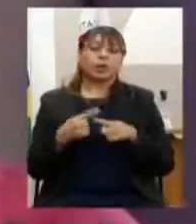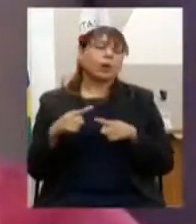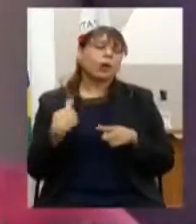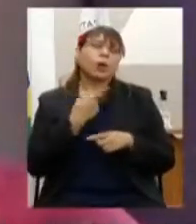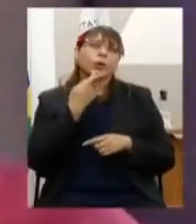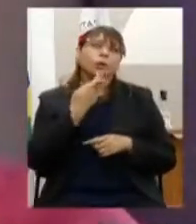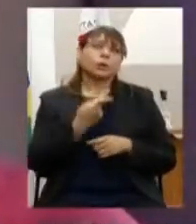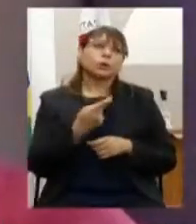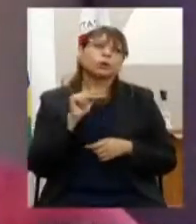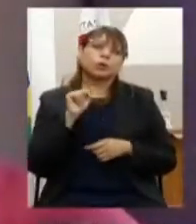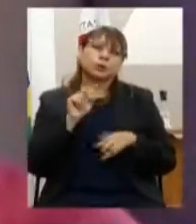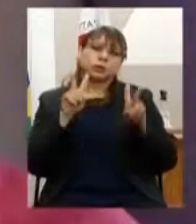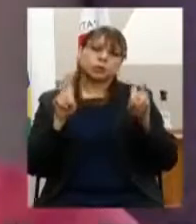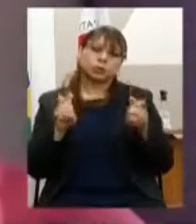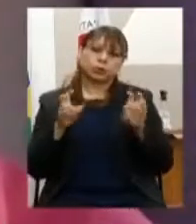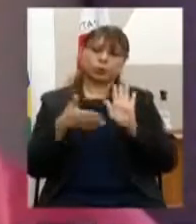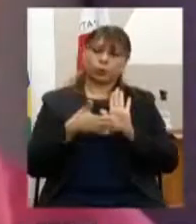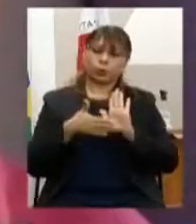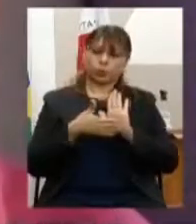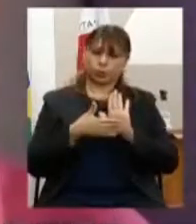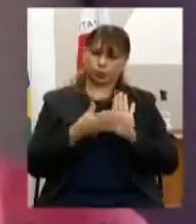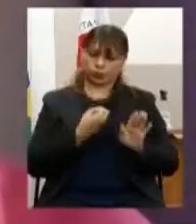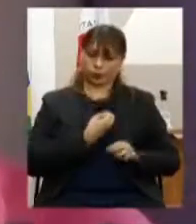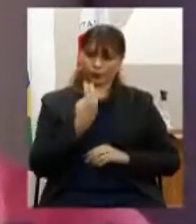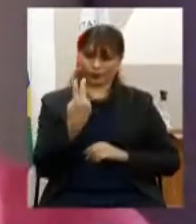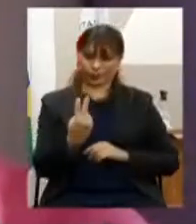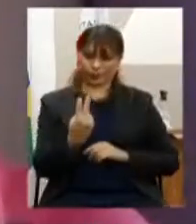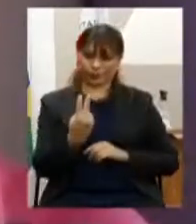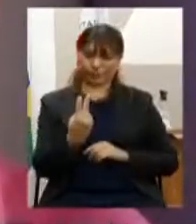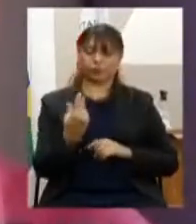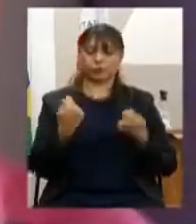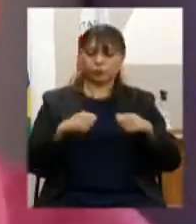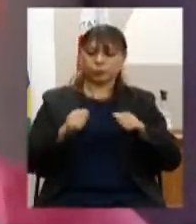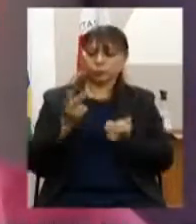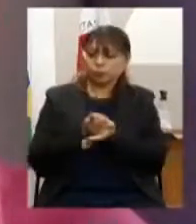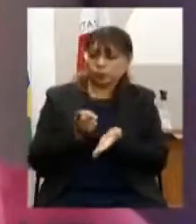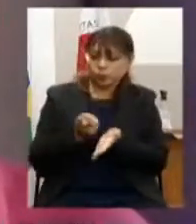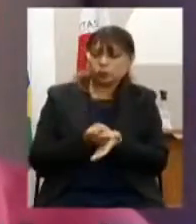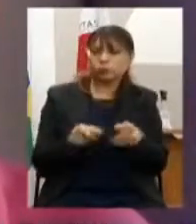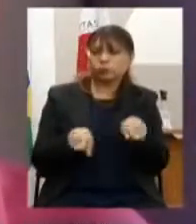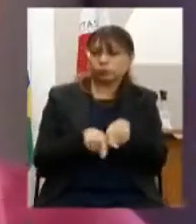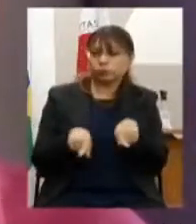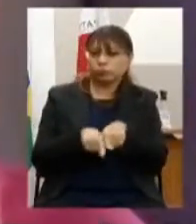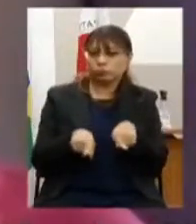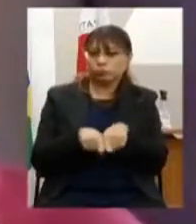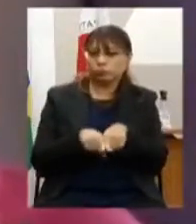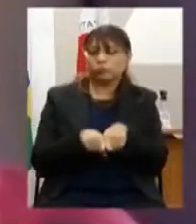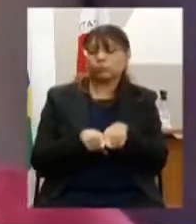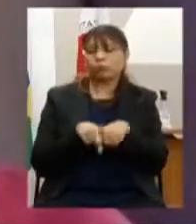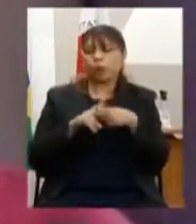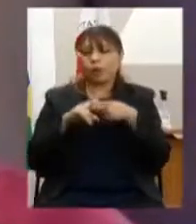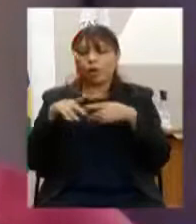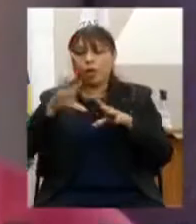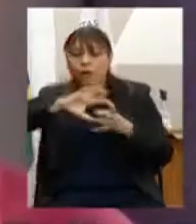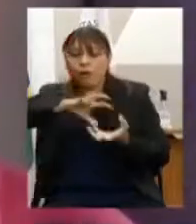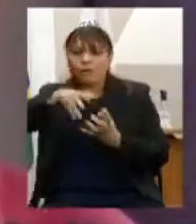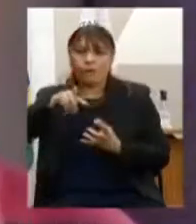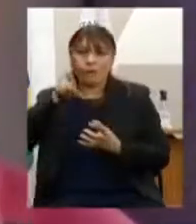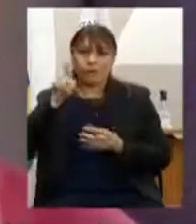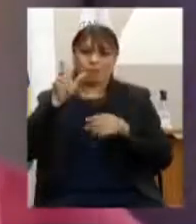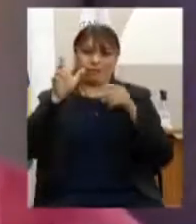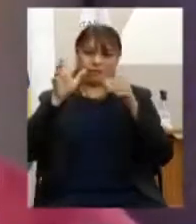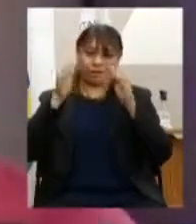esse item, essa proposta 2, a manutenção e a realização de reformas na Casa de Direitos Humanos.